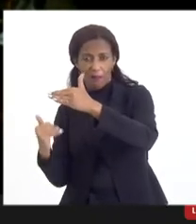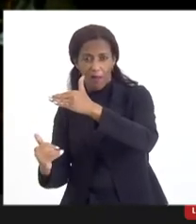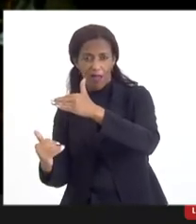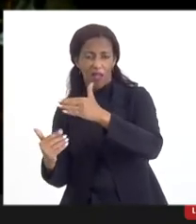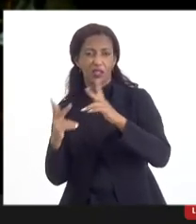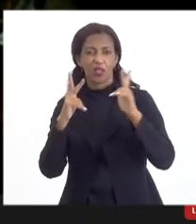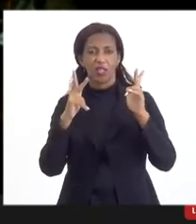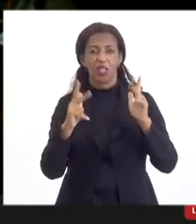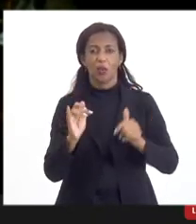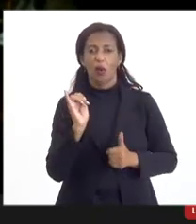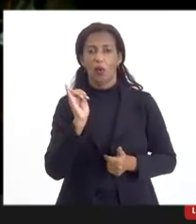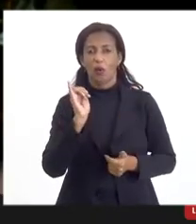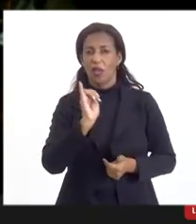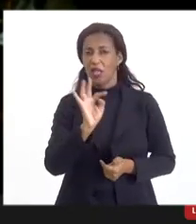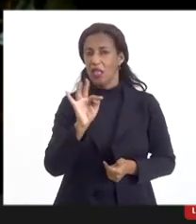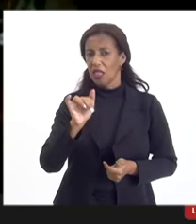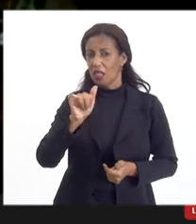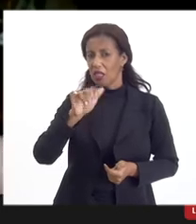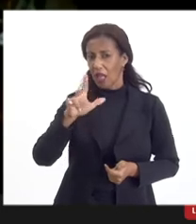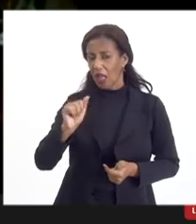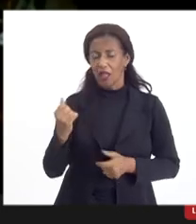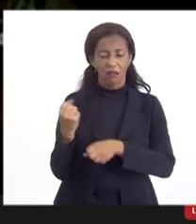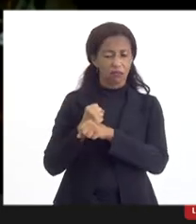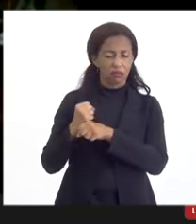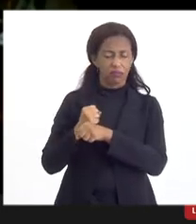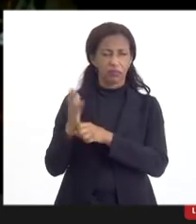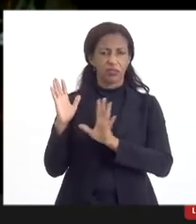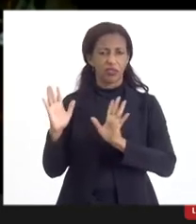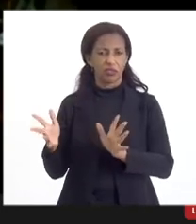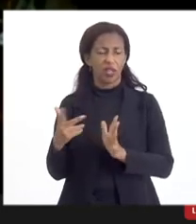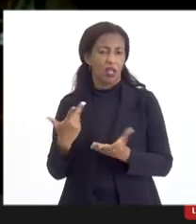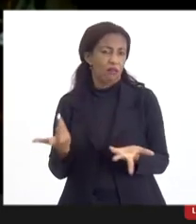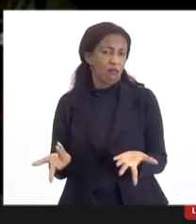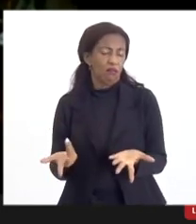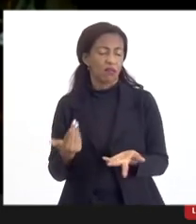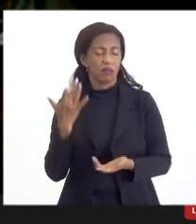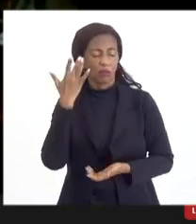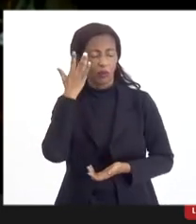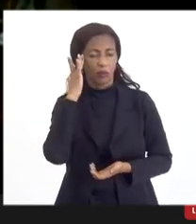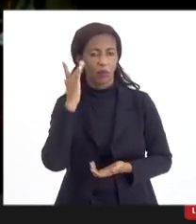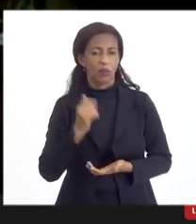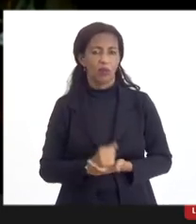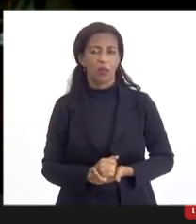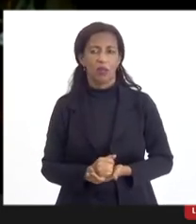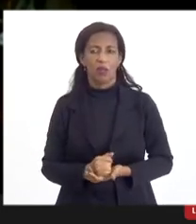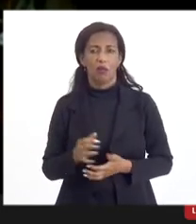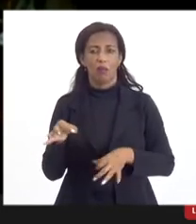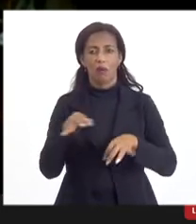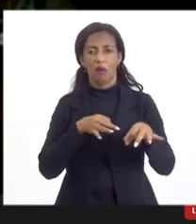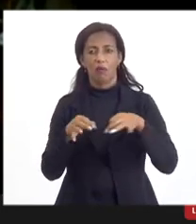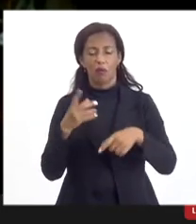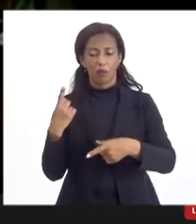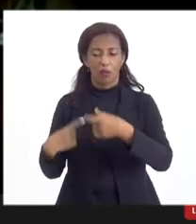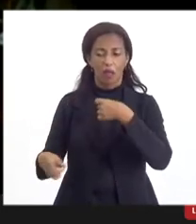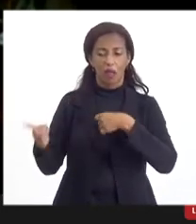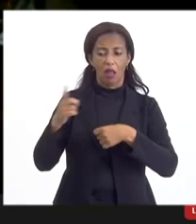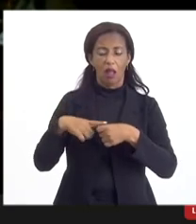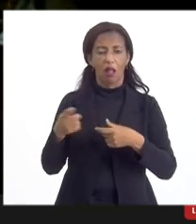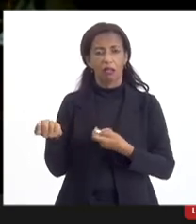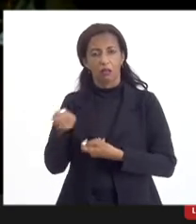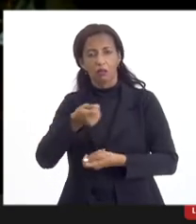como é o caso da Itália, que aconteceu isso durante muito tempo, então eu acho que isso aí é um modo de você retornar à